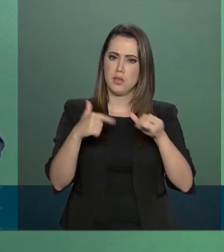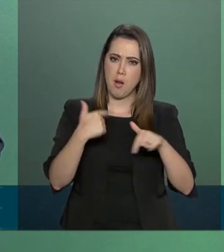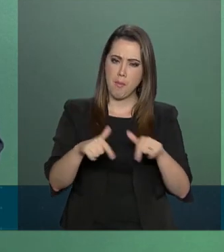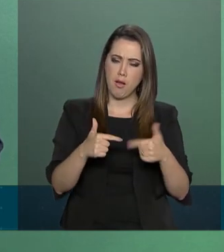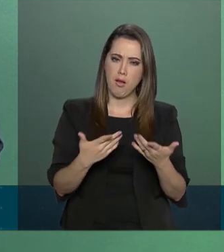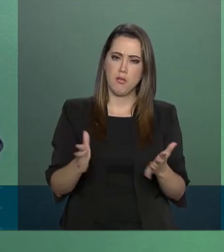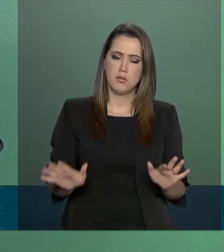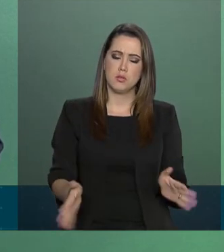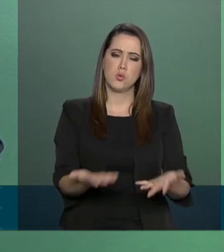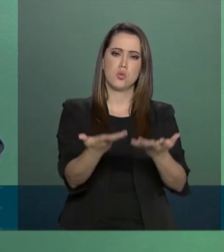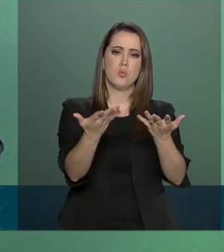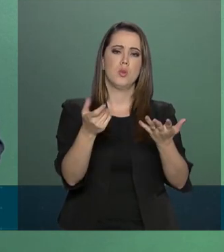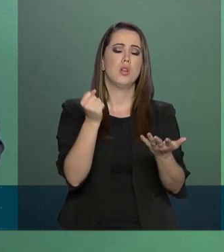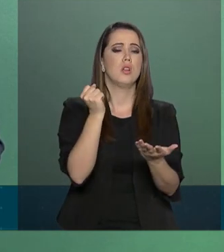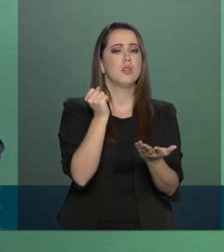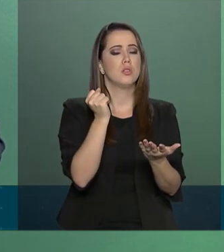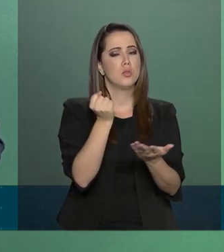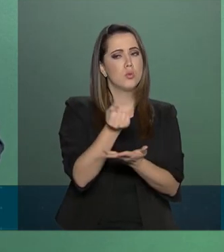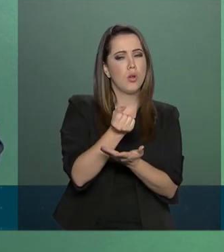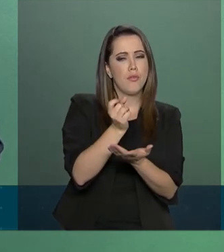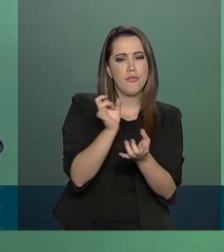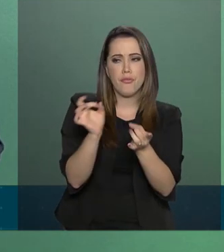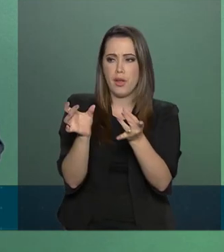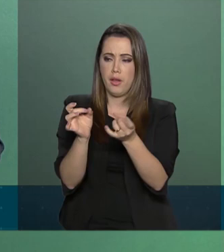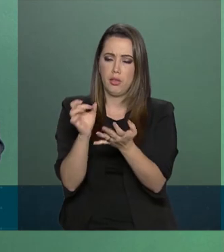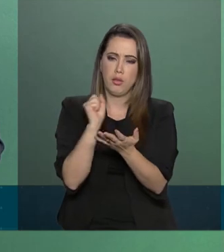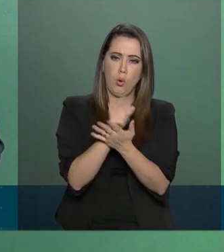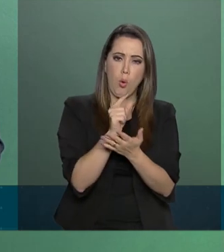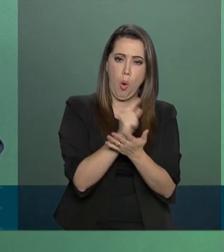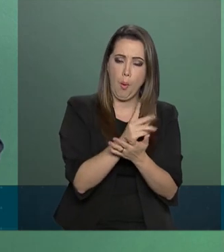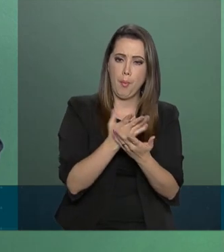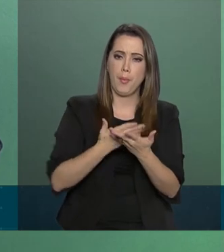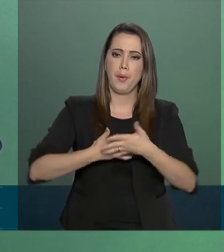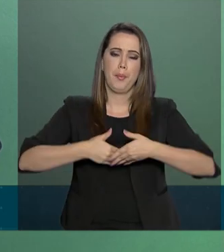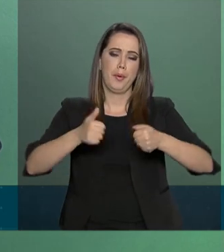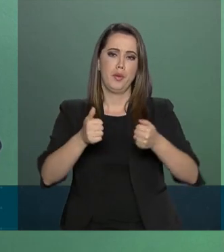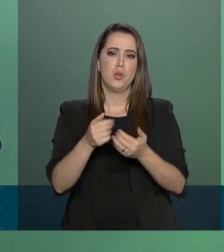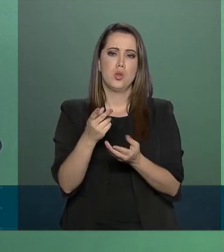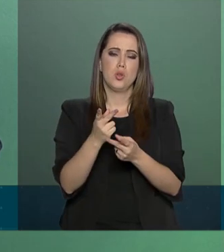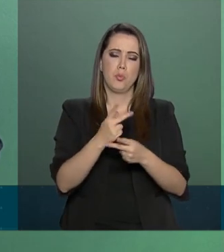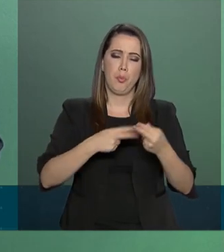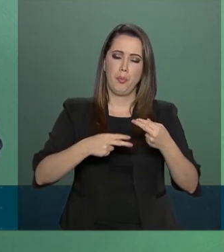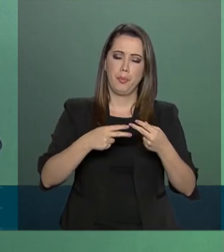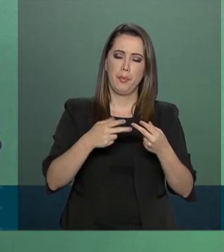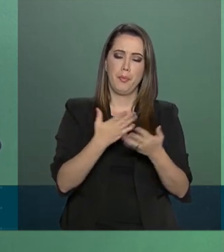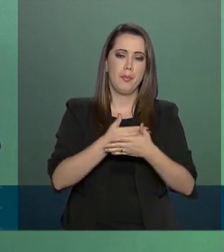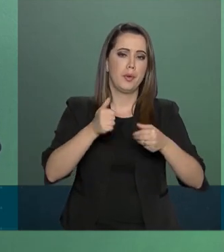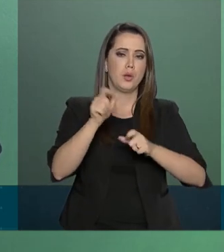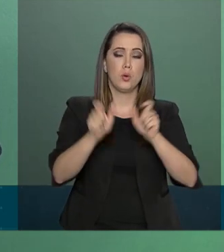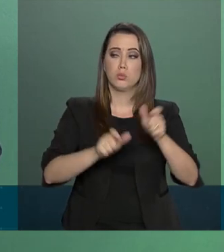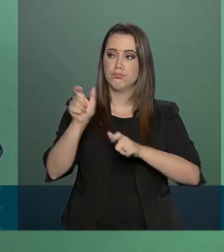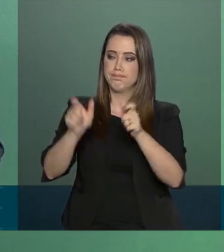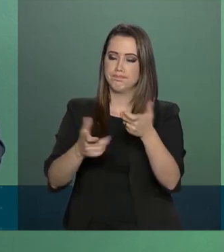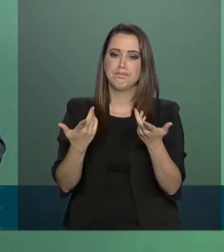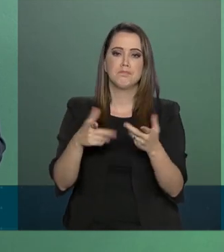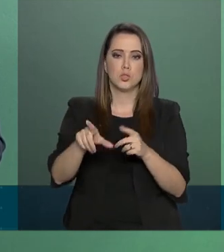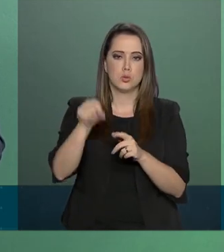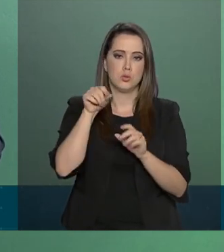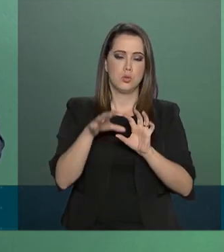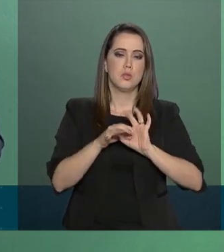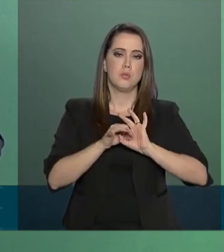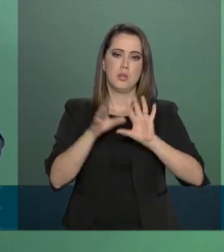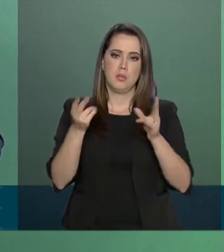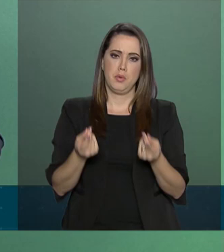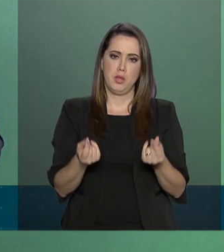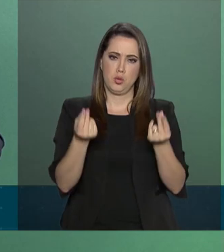estimulando a concorrência, premiando a qualidade e a segurança, bem como a liberdade